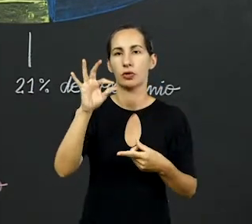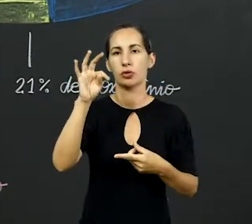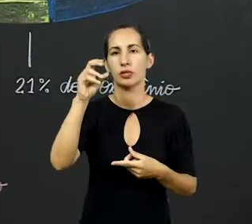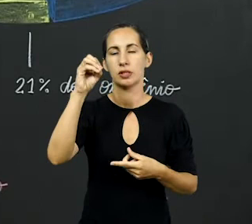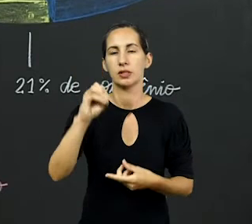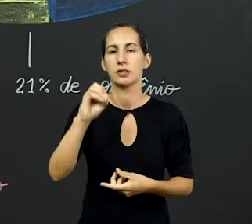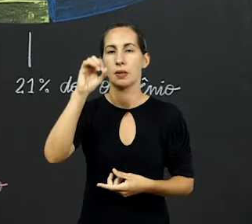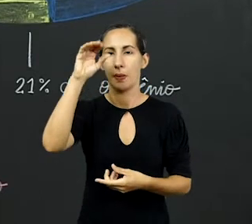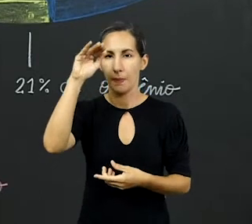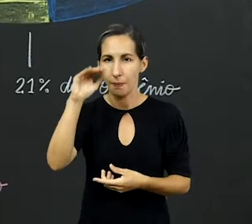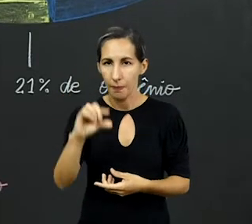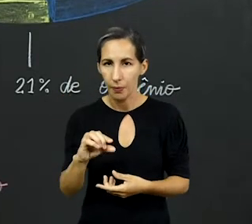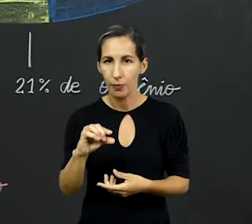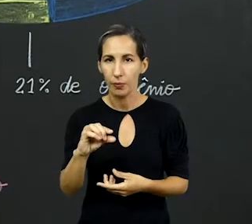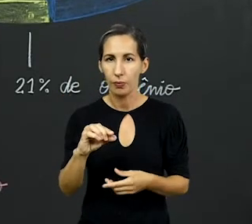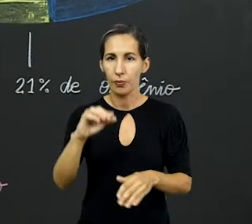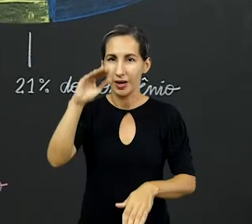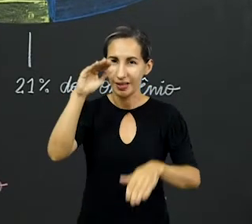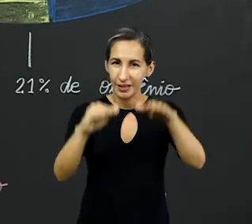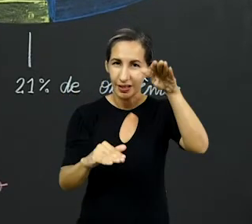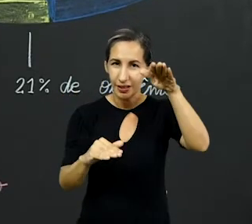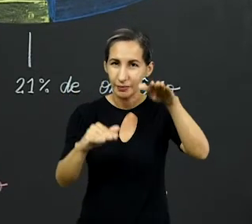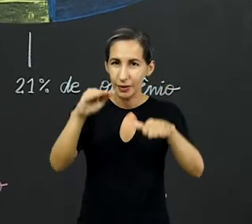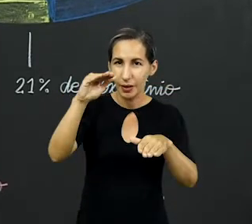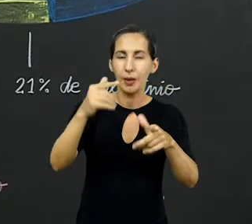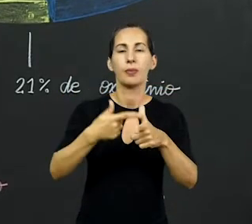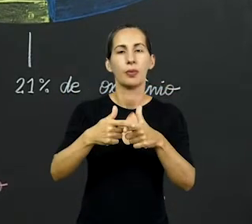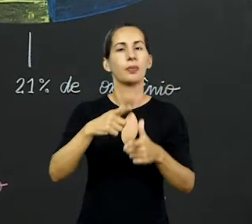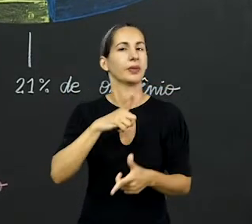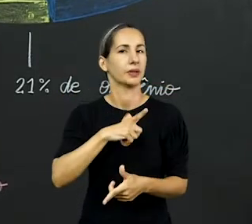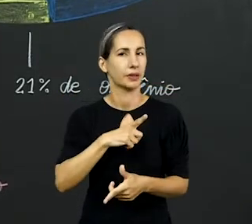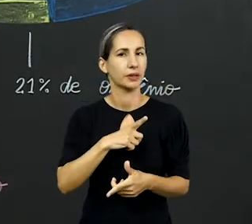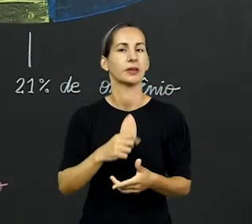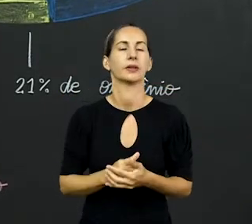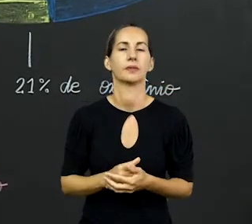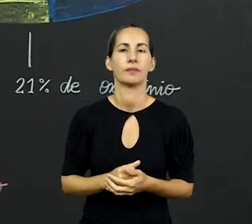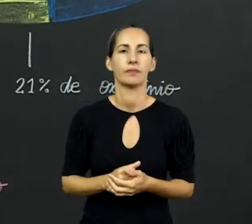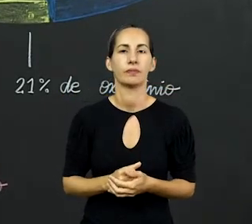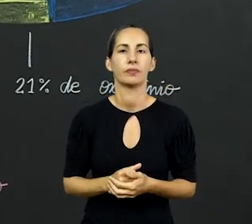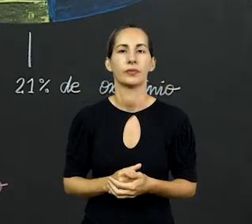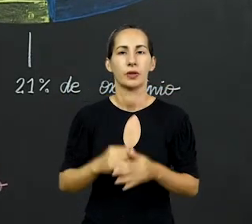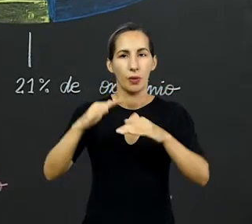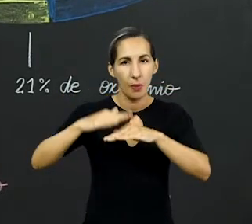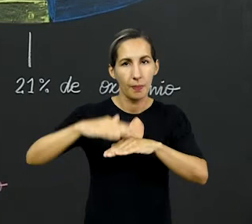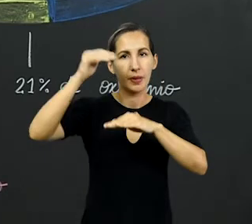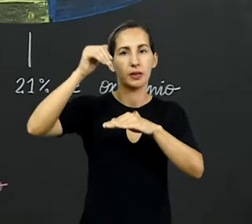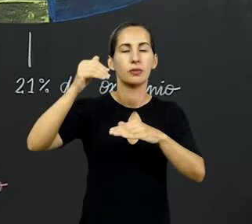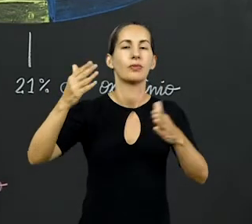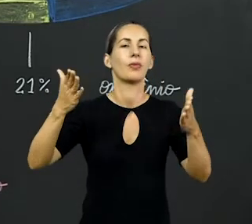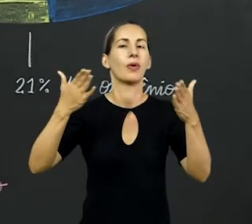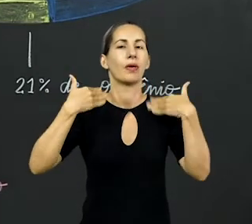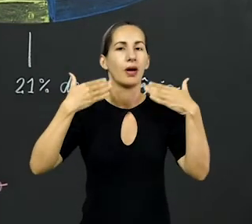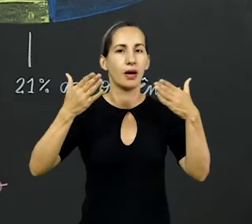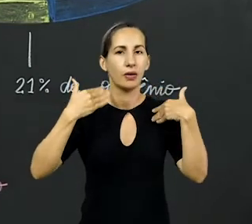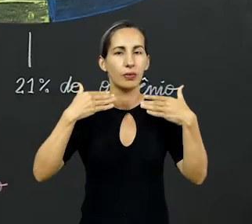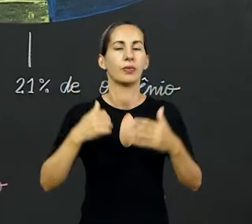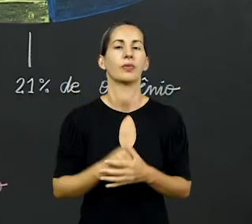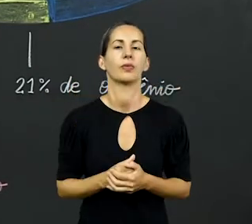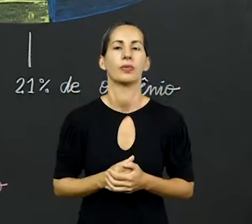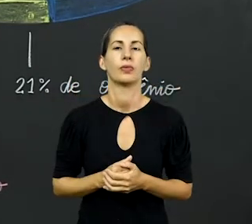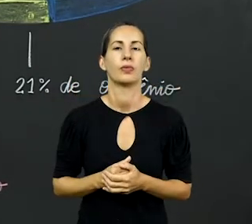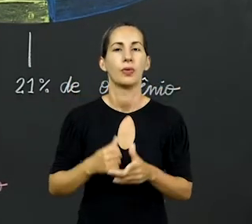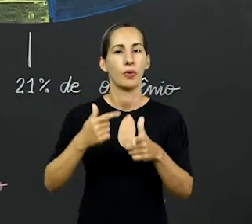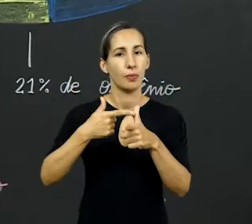Se eu desequilibro esse ciclo, vai dar problema. Que é aí, esse aumento da retenção desse calor, é um